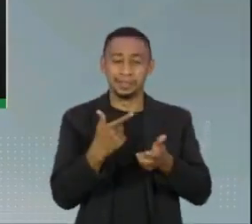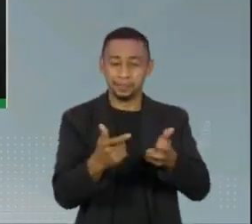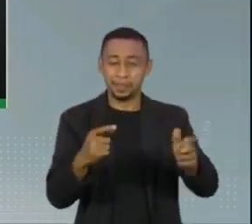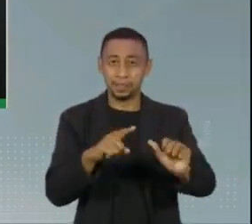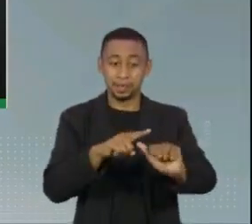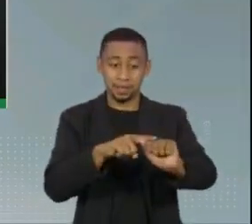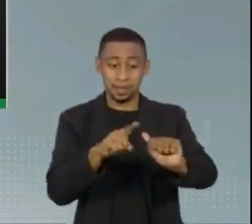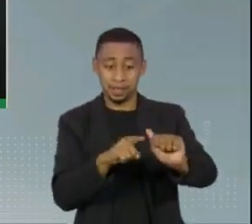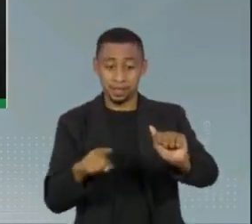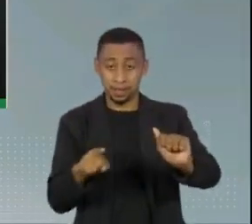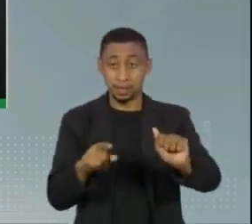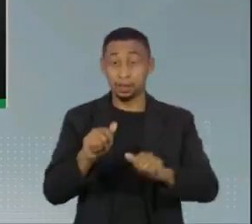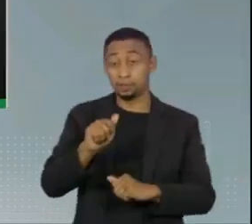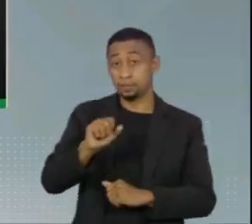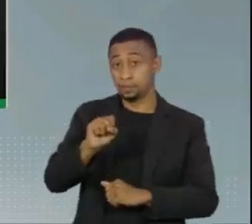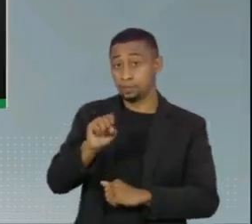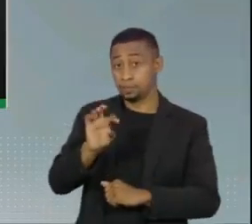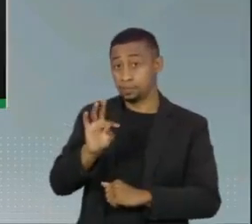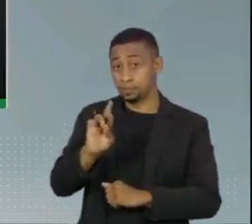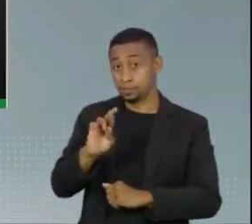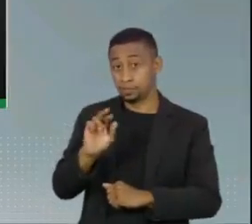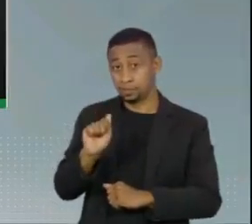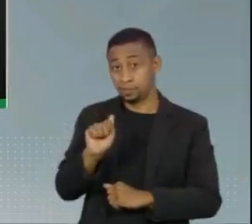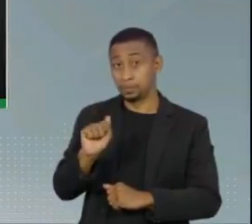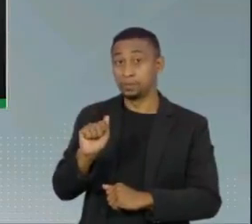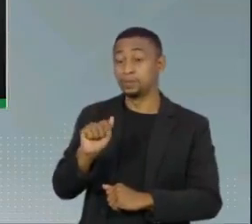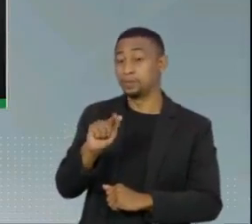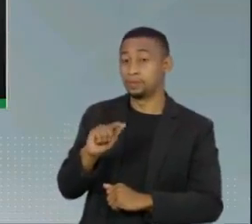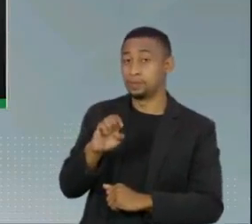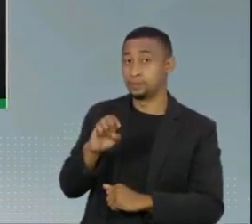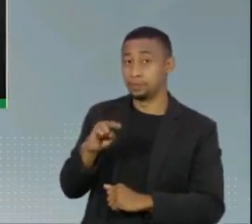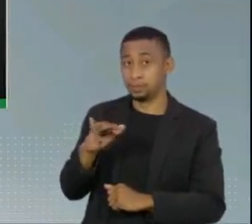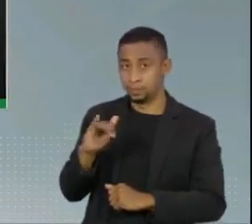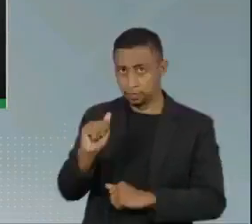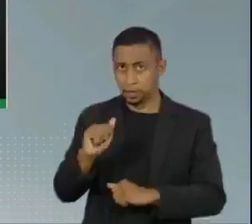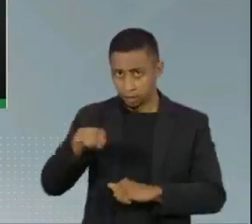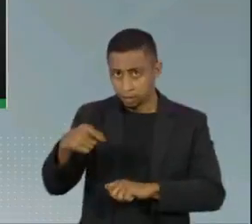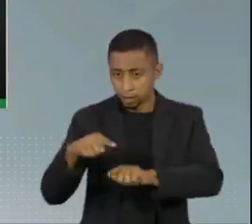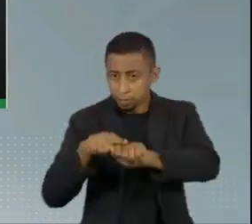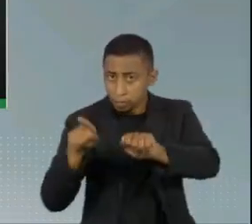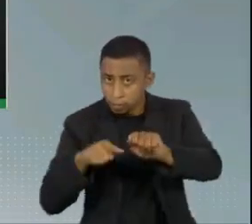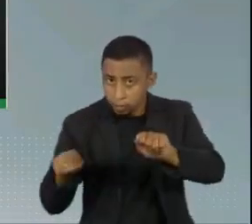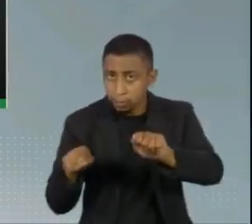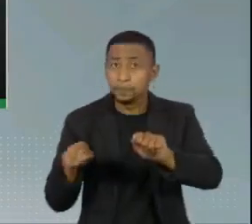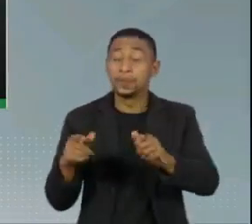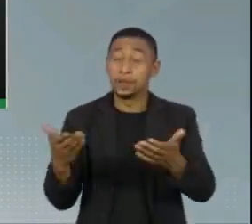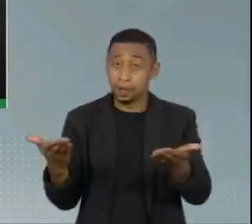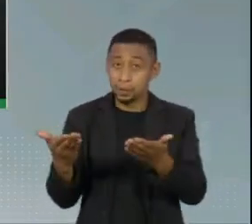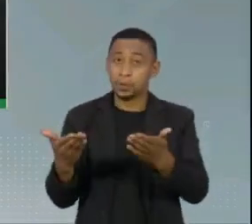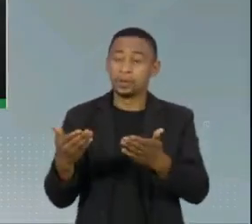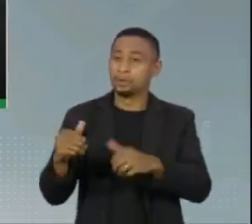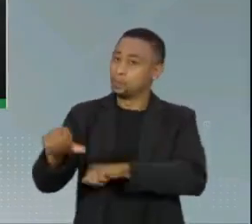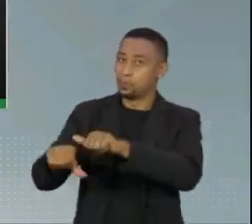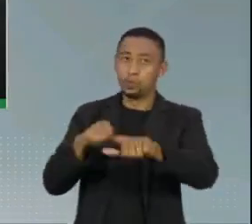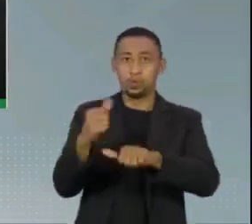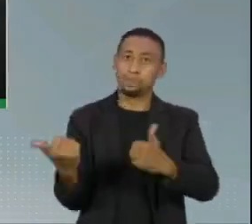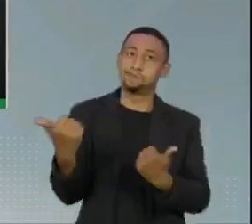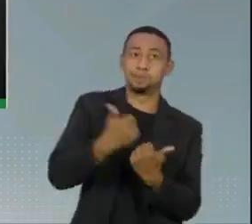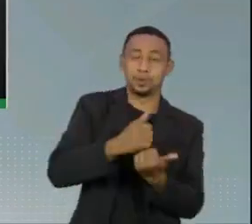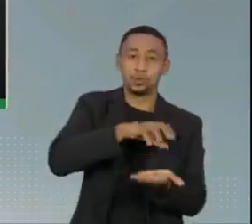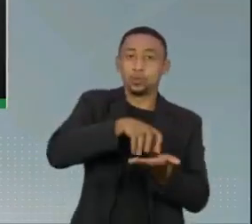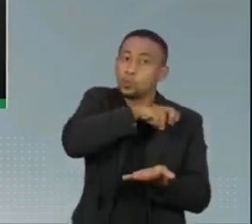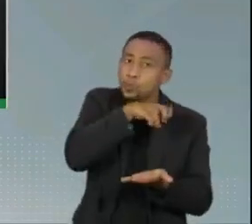faremos agora com a vacina do Butantan e o município de São Paulo também tem a vacina da Pfizer. Pessoas com